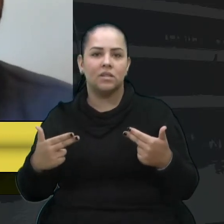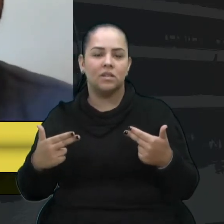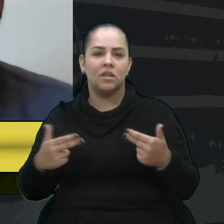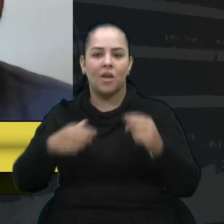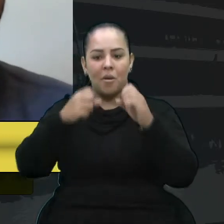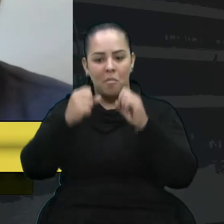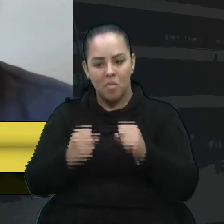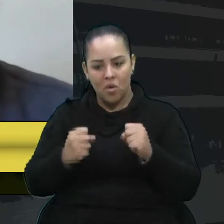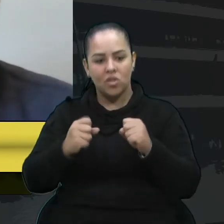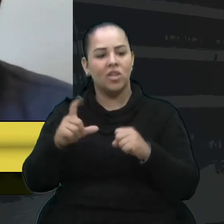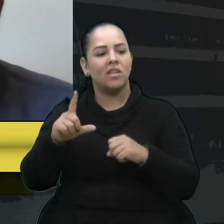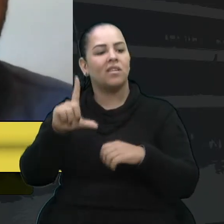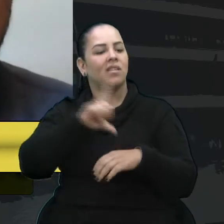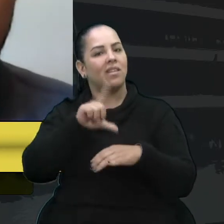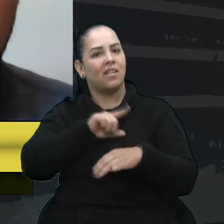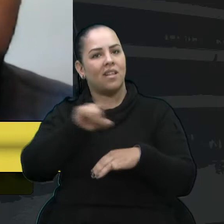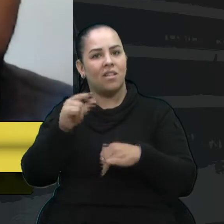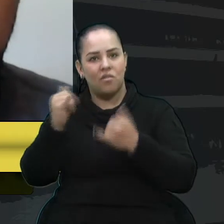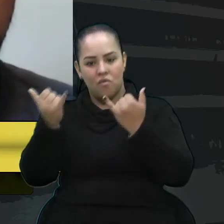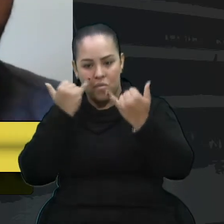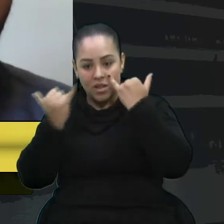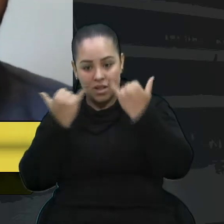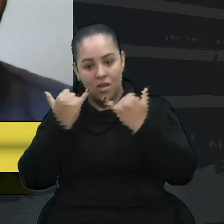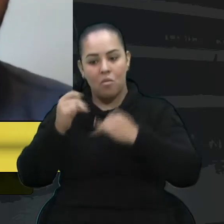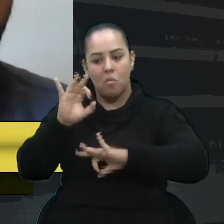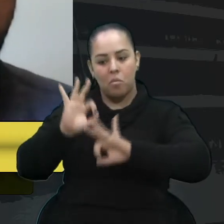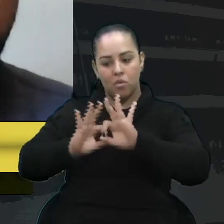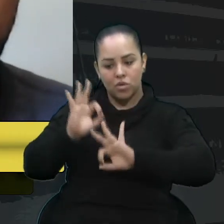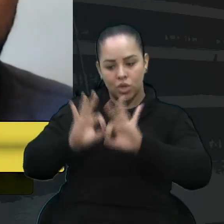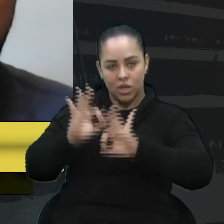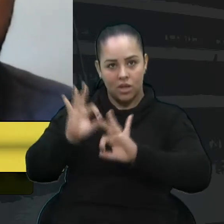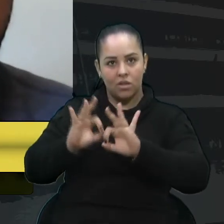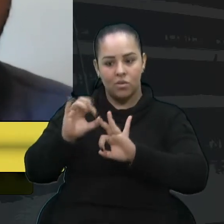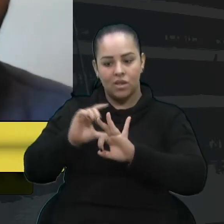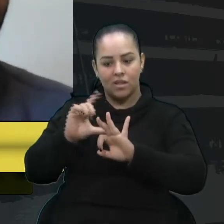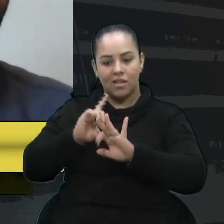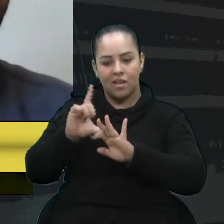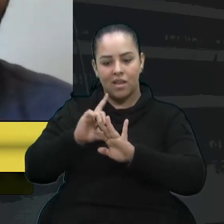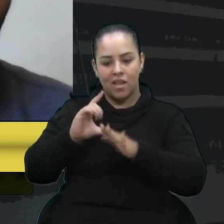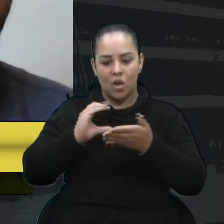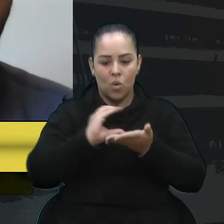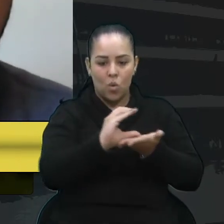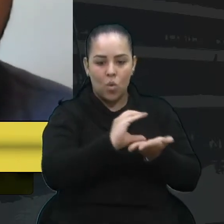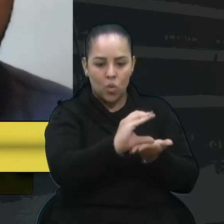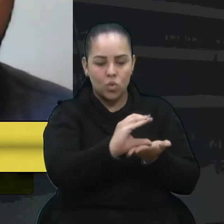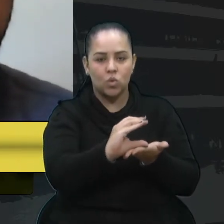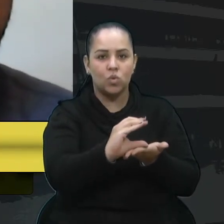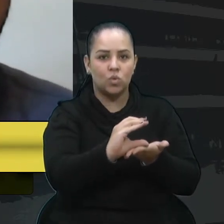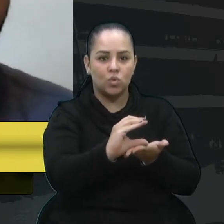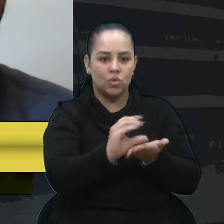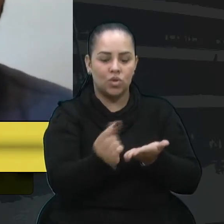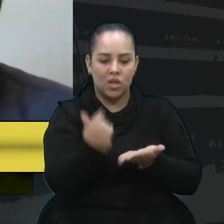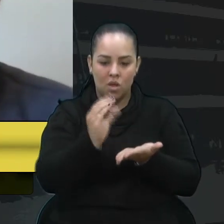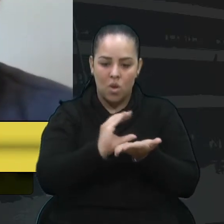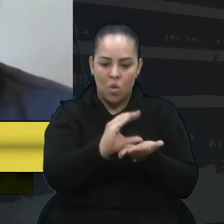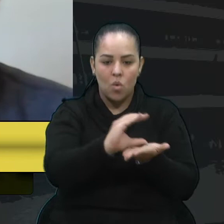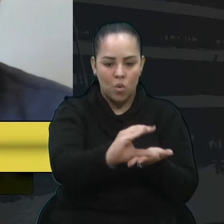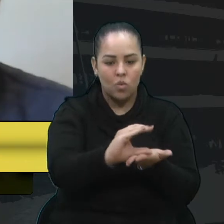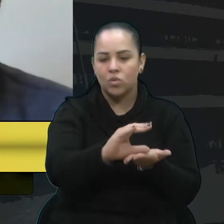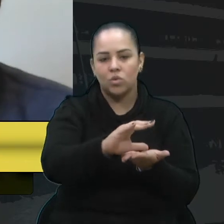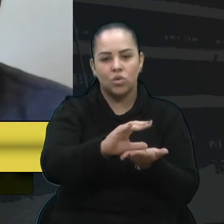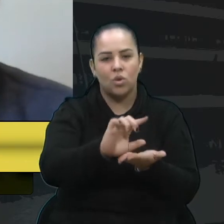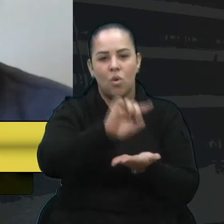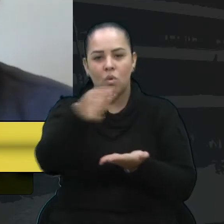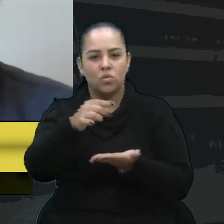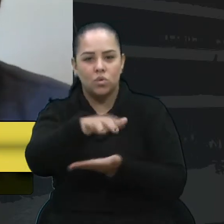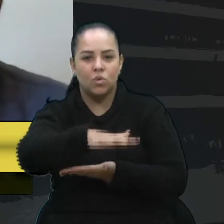partir desses dados, projetos, investimentos do governo federal, acessar recursos de outros entes